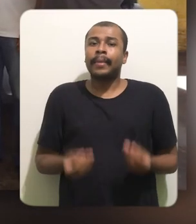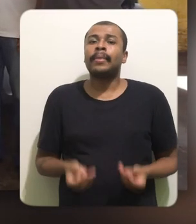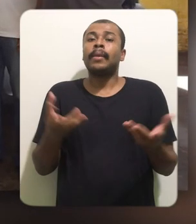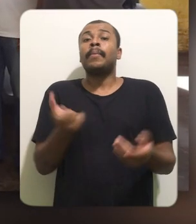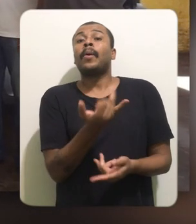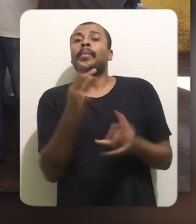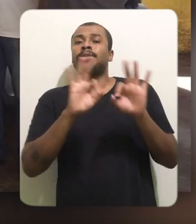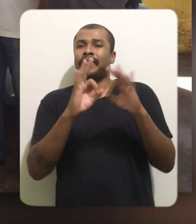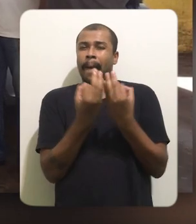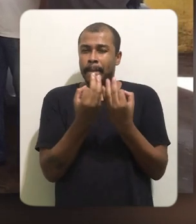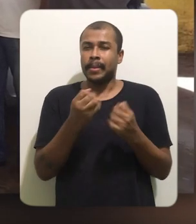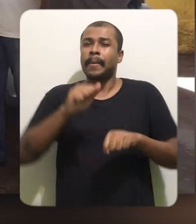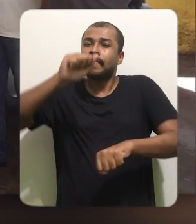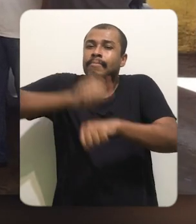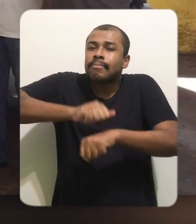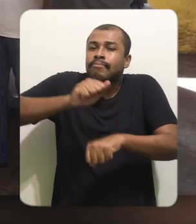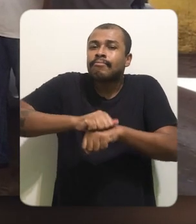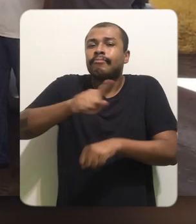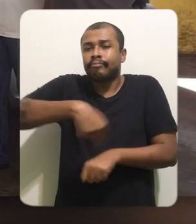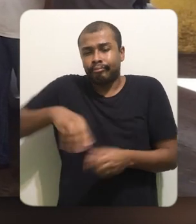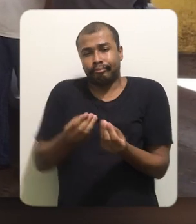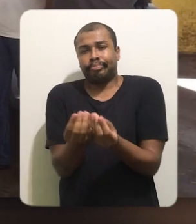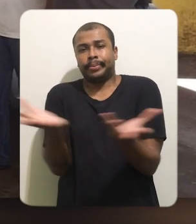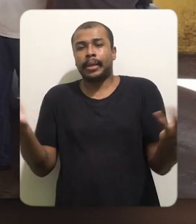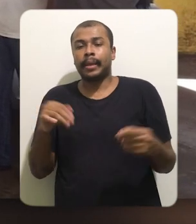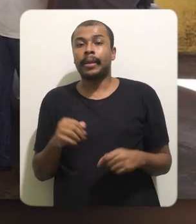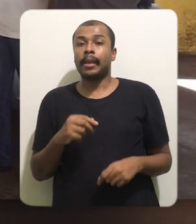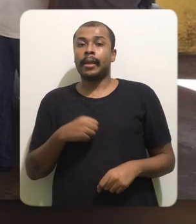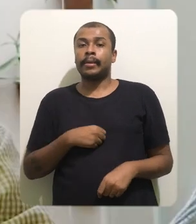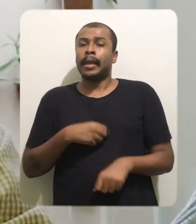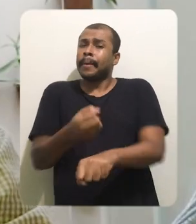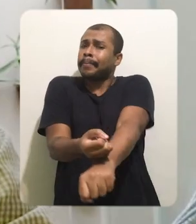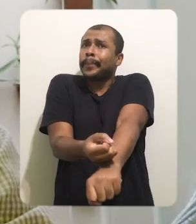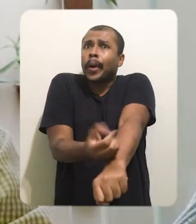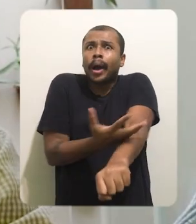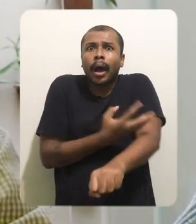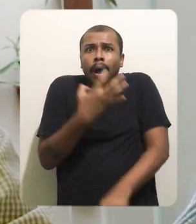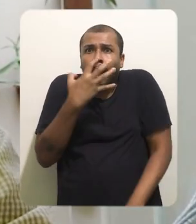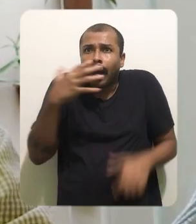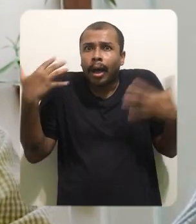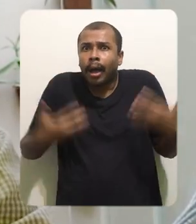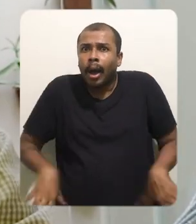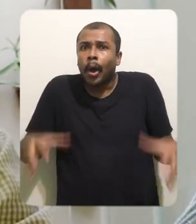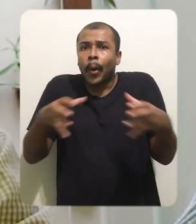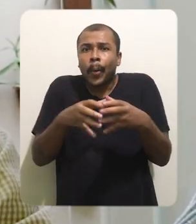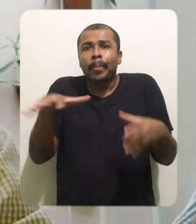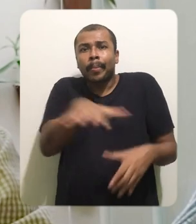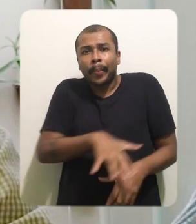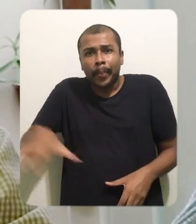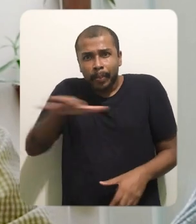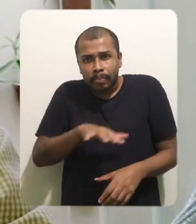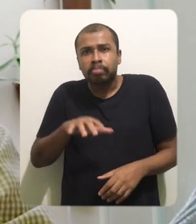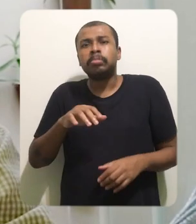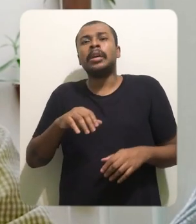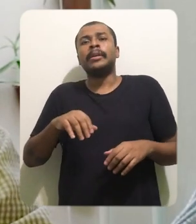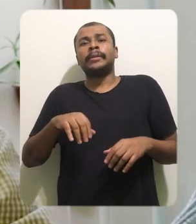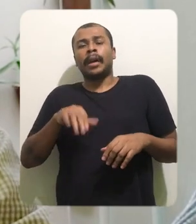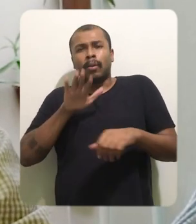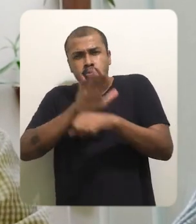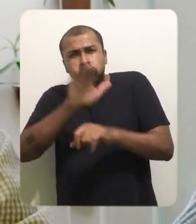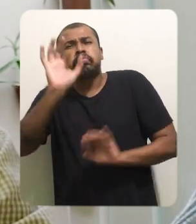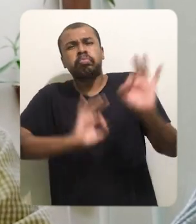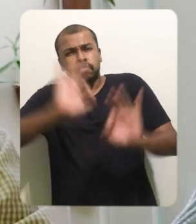instituições de saúde e também foram doadas para famílias carentes. É emocionante ver a mobilização da nossa comunidade